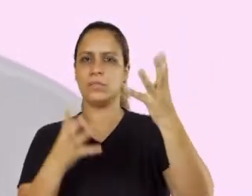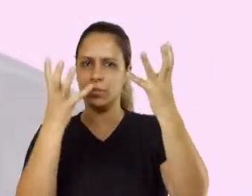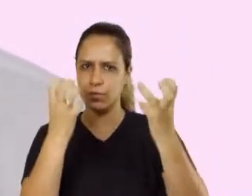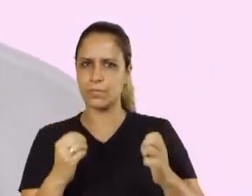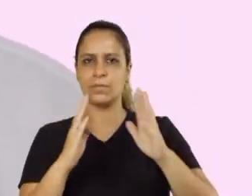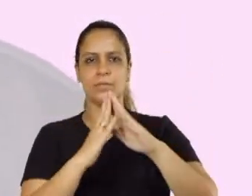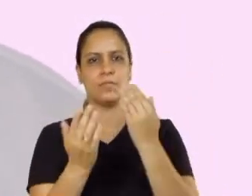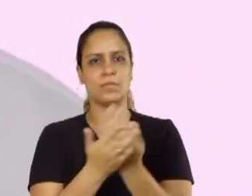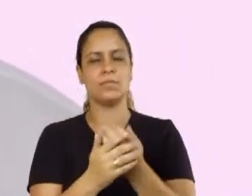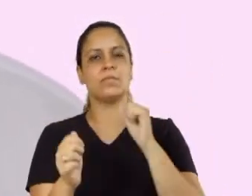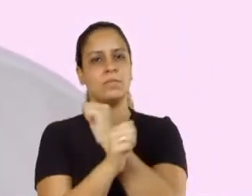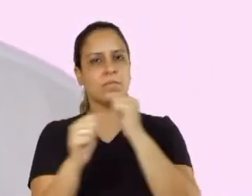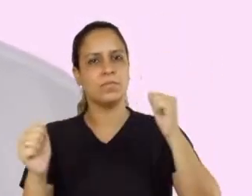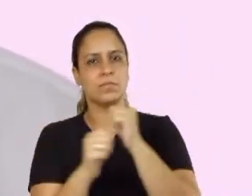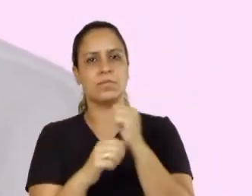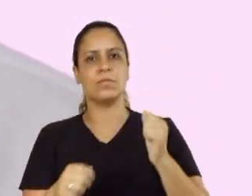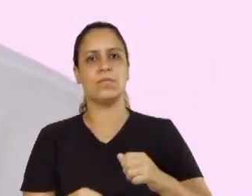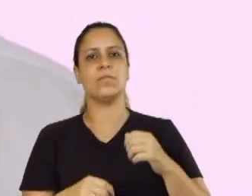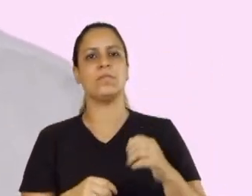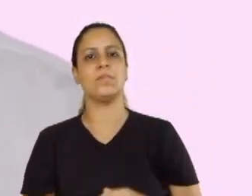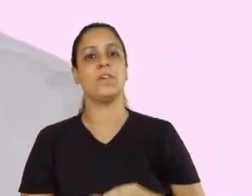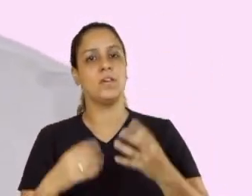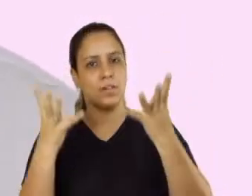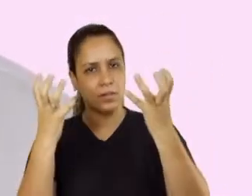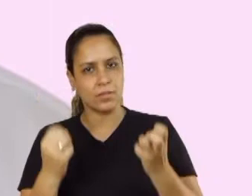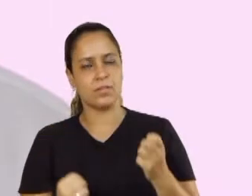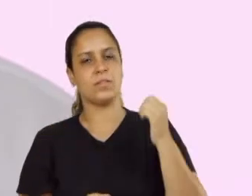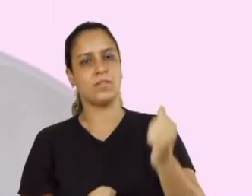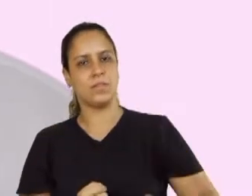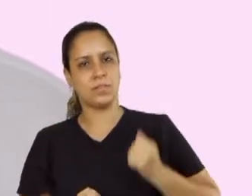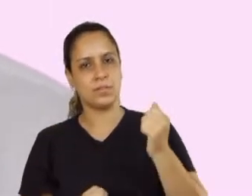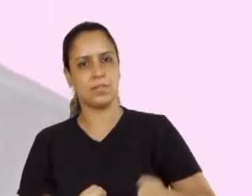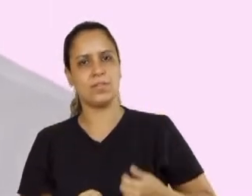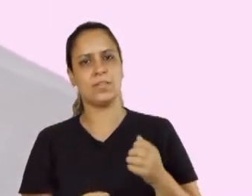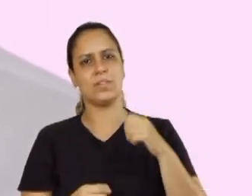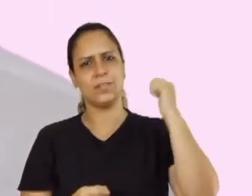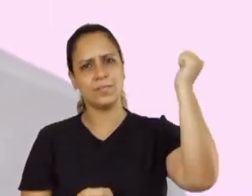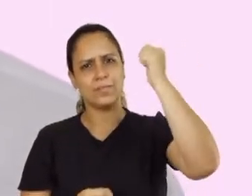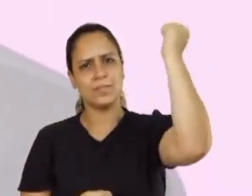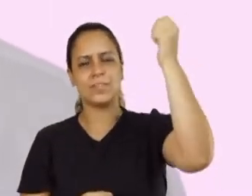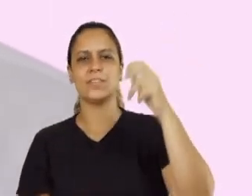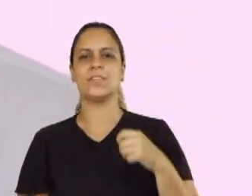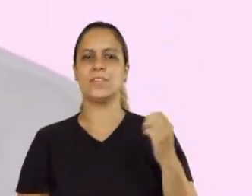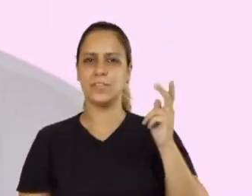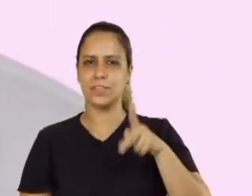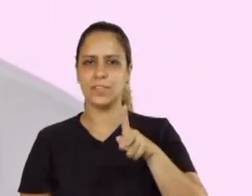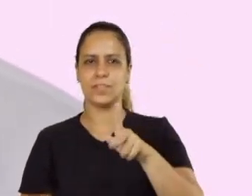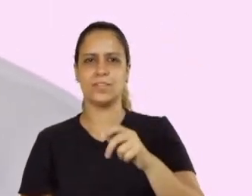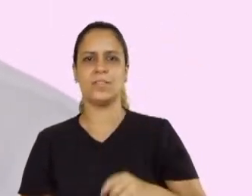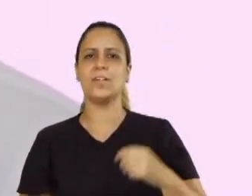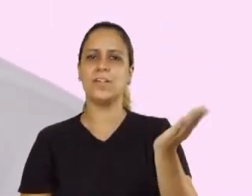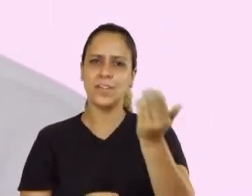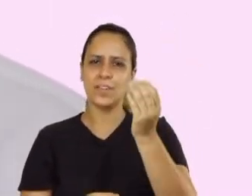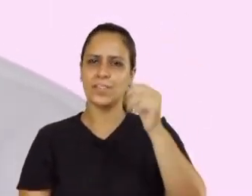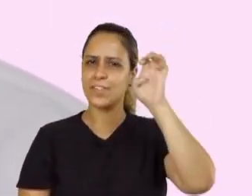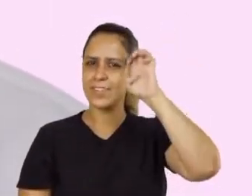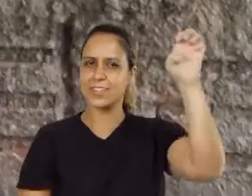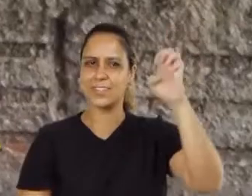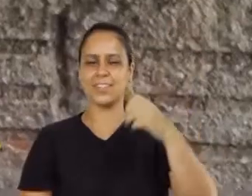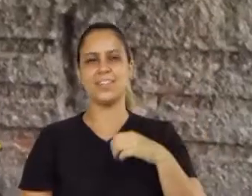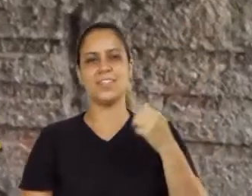prioridade. Eu quero as escolinhas de esportes funcionando. Eu quero Araraquara vencendo novamente.